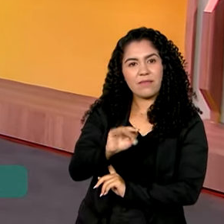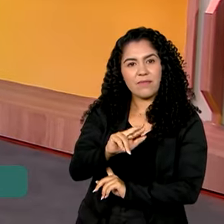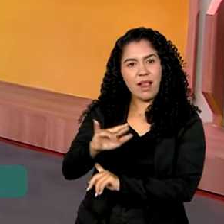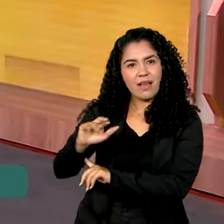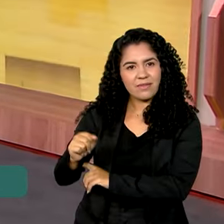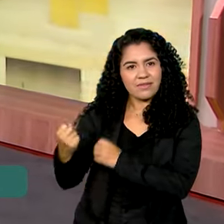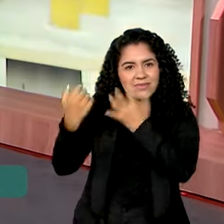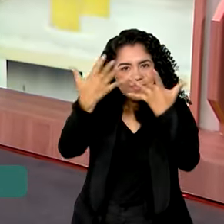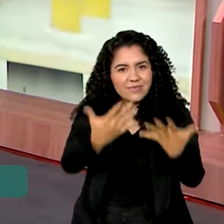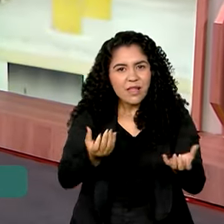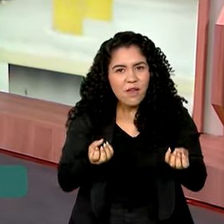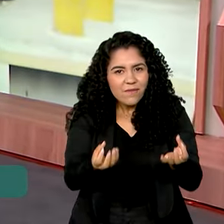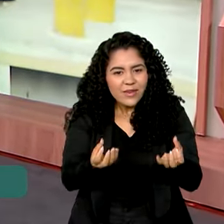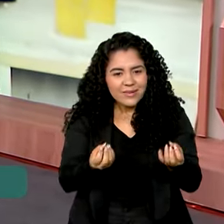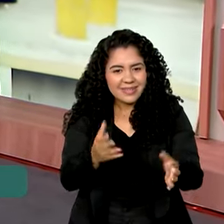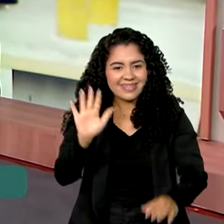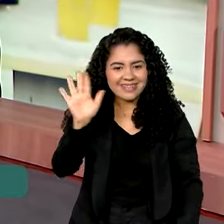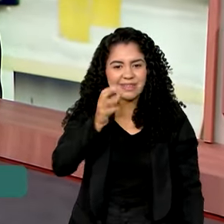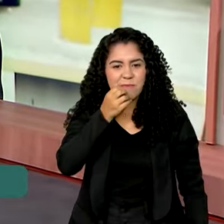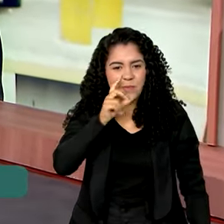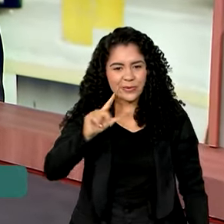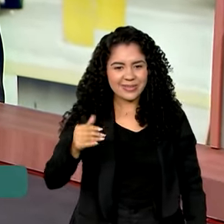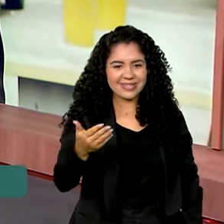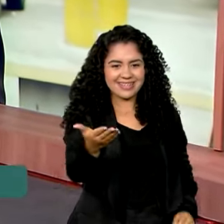vivo do Rio de Janeiro. Bom dia, Flávia.